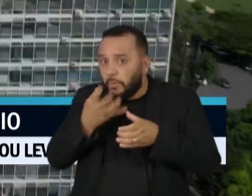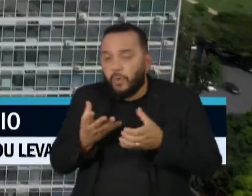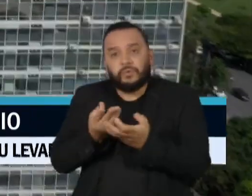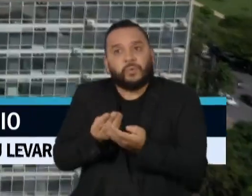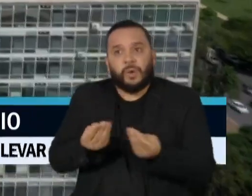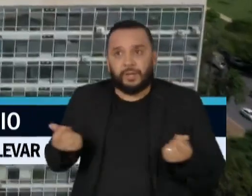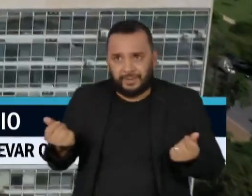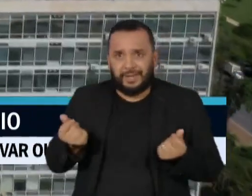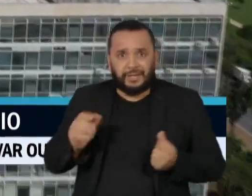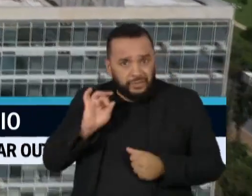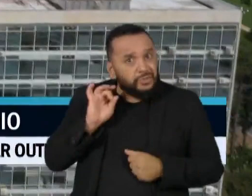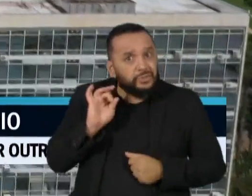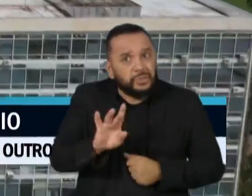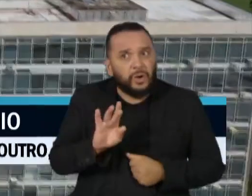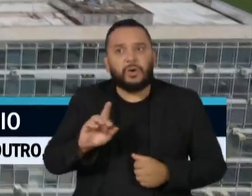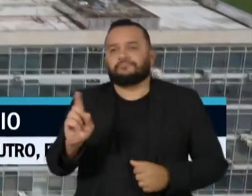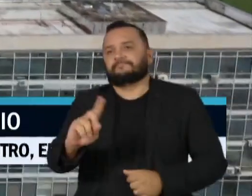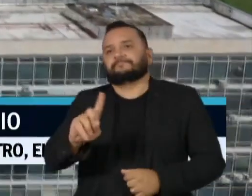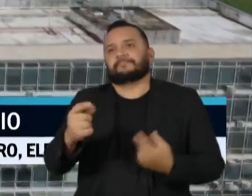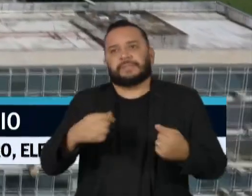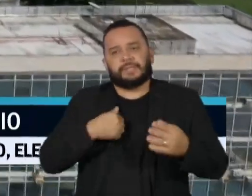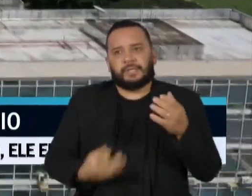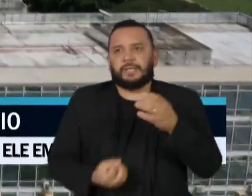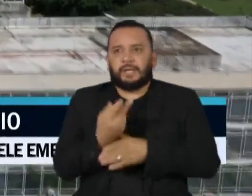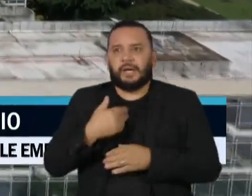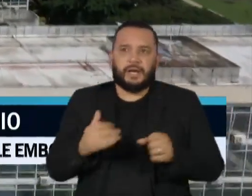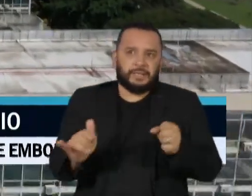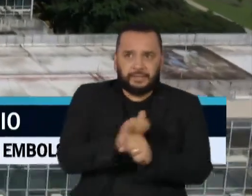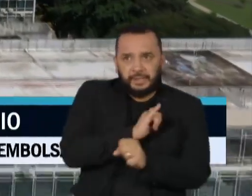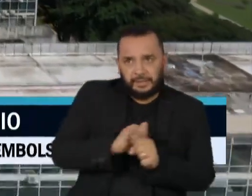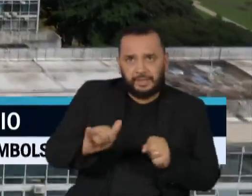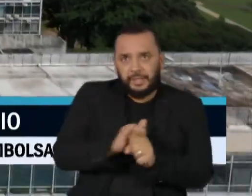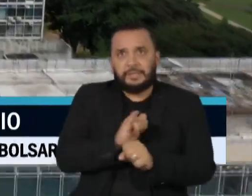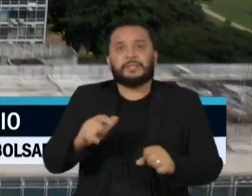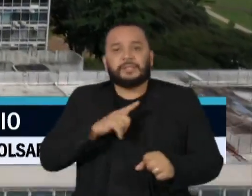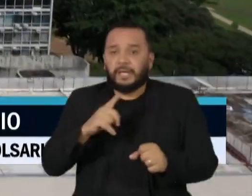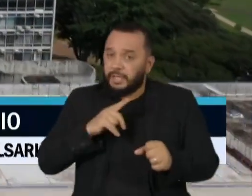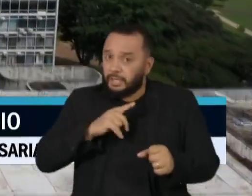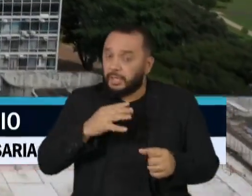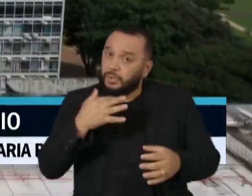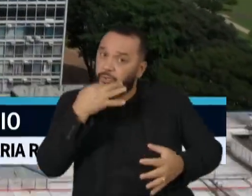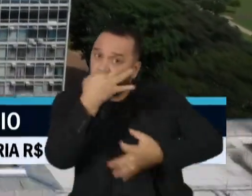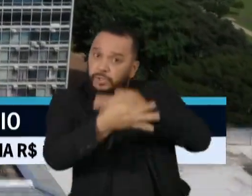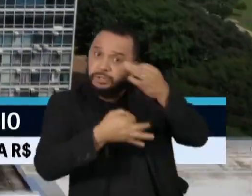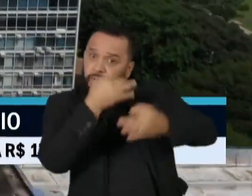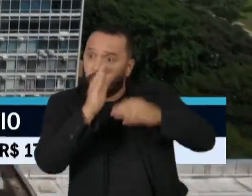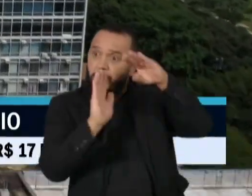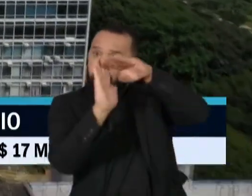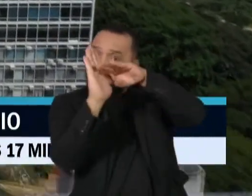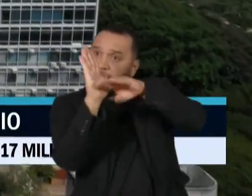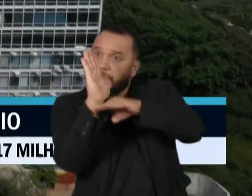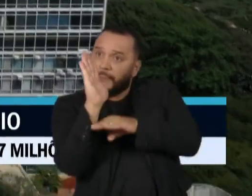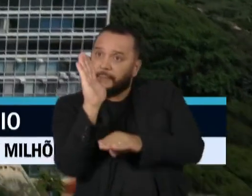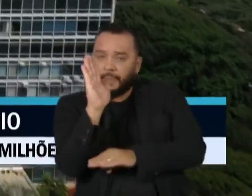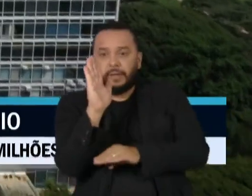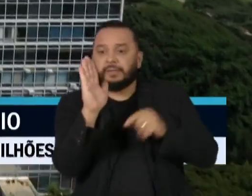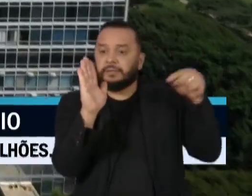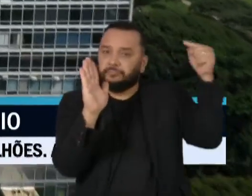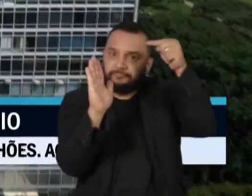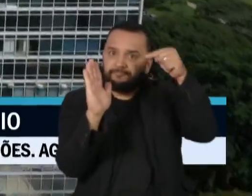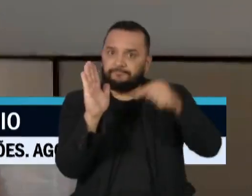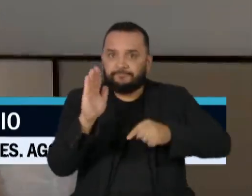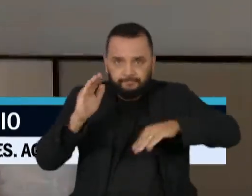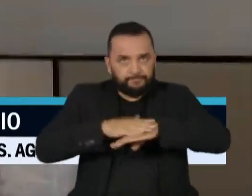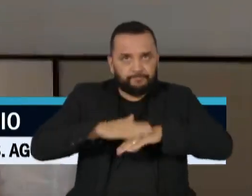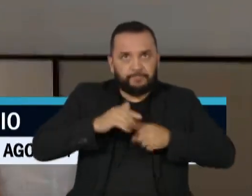plural. É preciso criar estratégias para garantir que as sugestões apresentadas sejam realmente colocadas